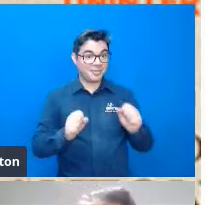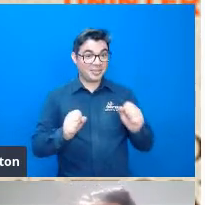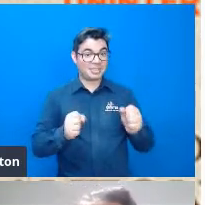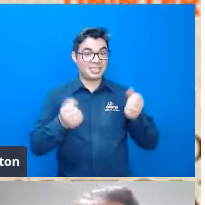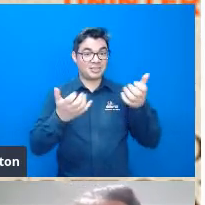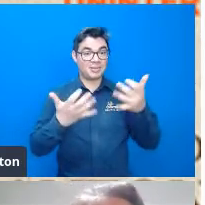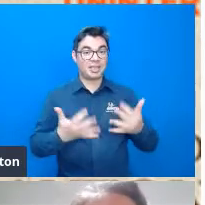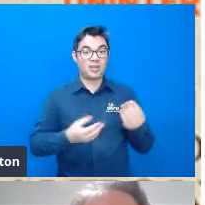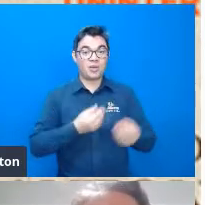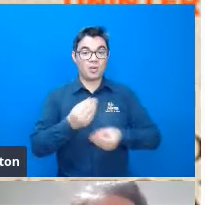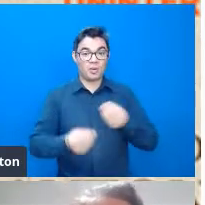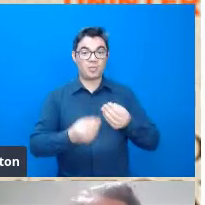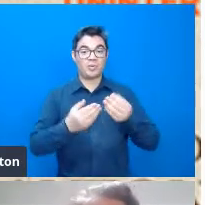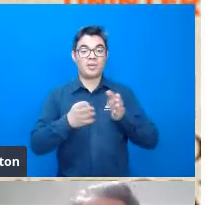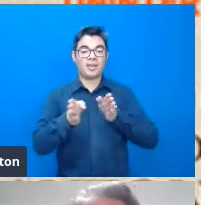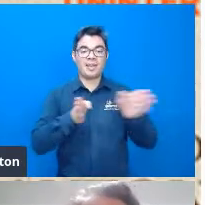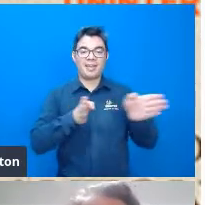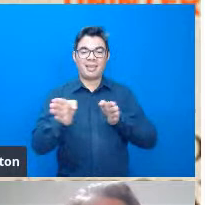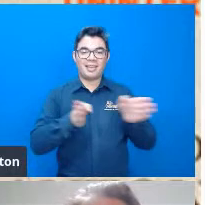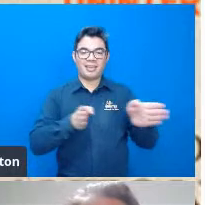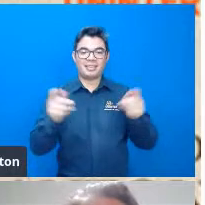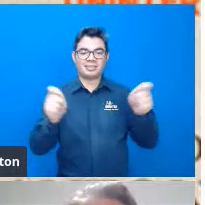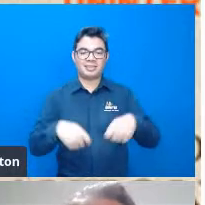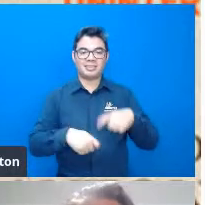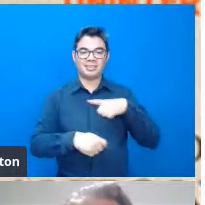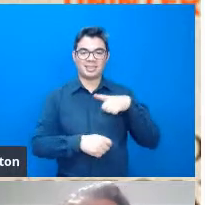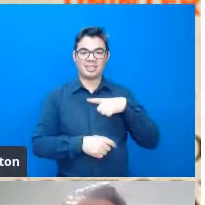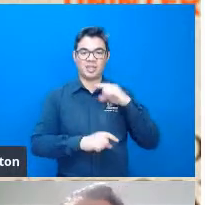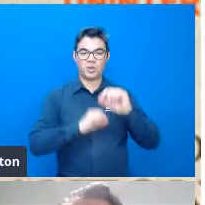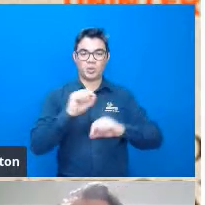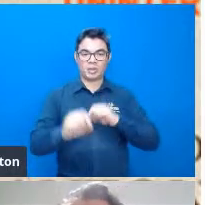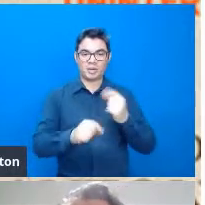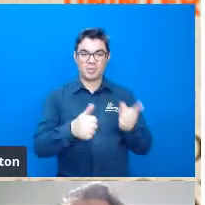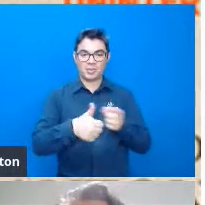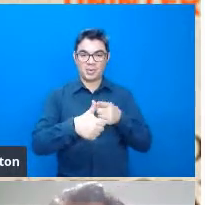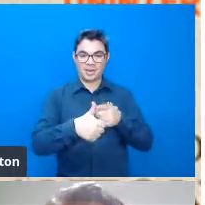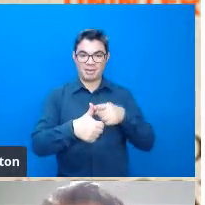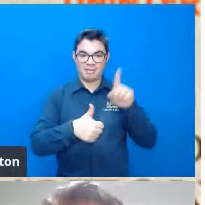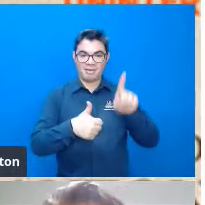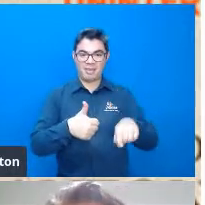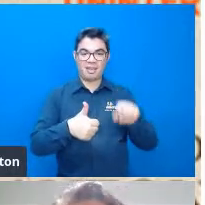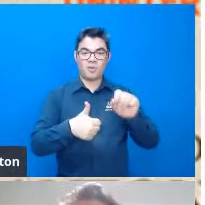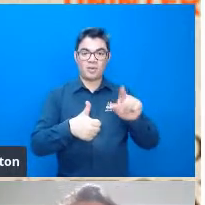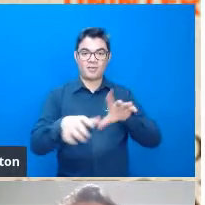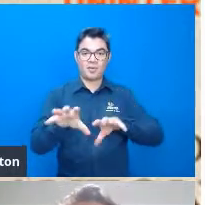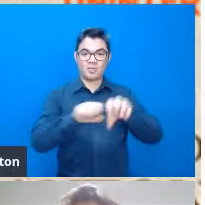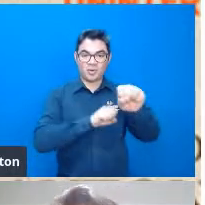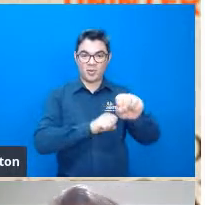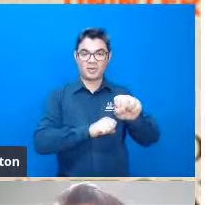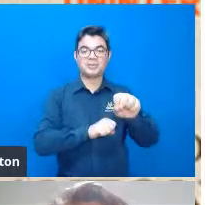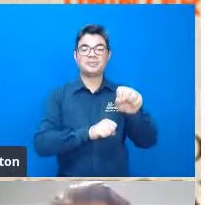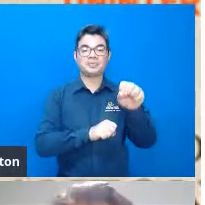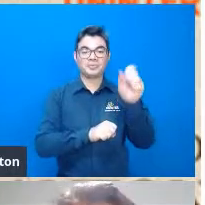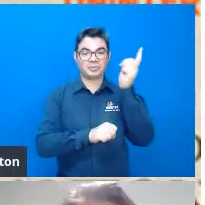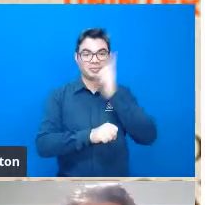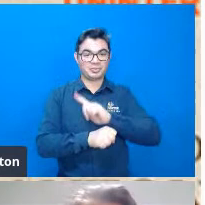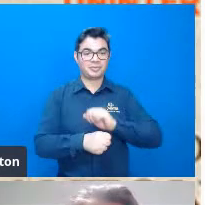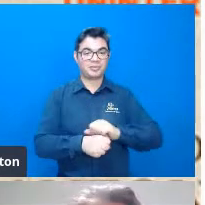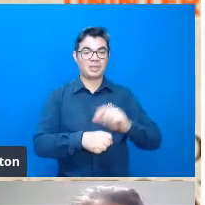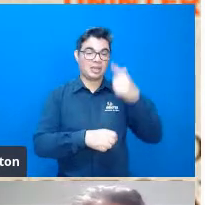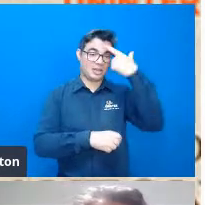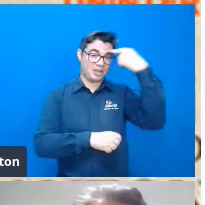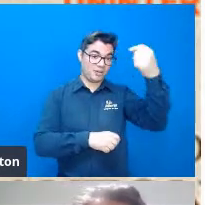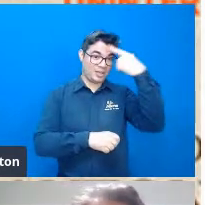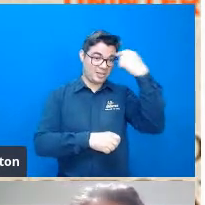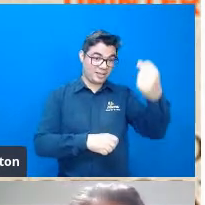carreira do Odum em duas vertentes principais, né? A primeira dele foi quando ele se formou, tanto na graduação